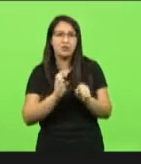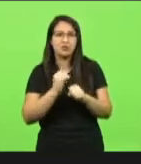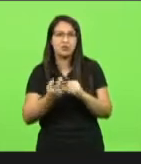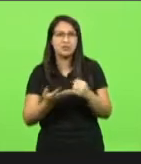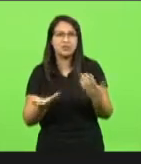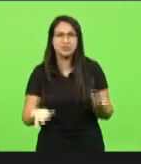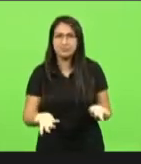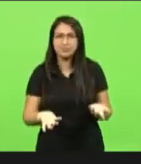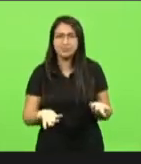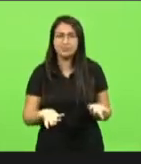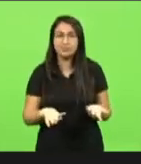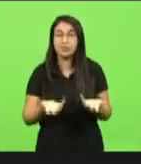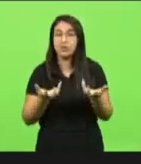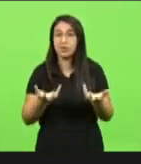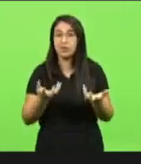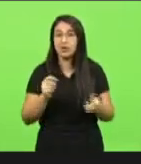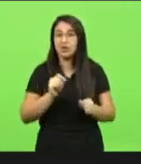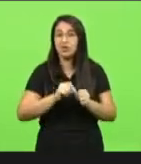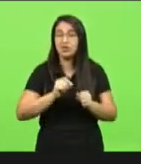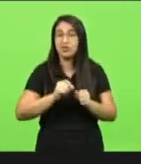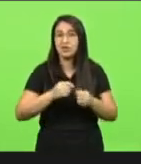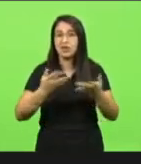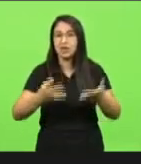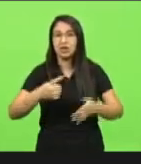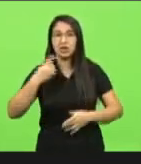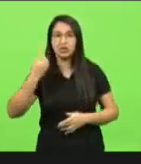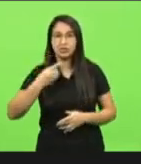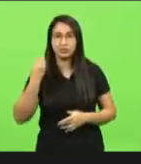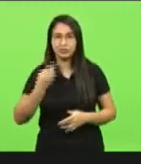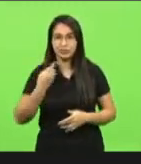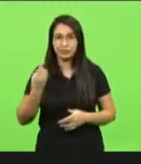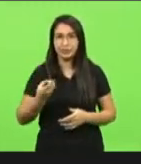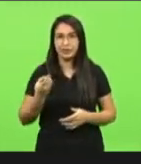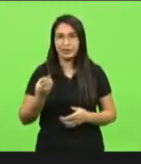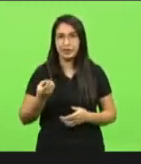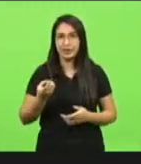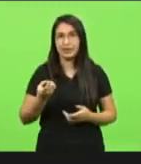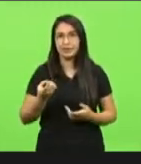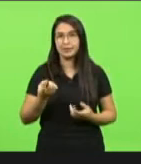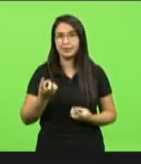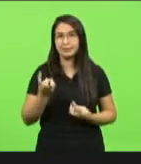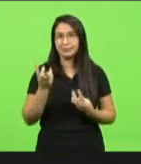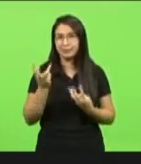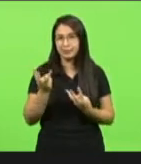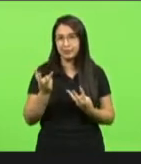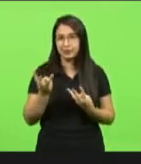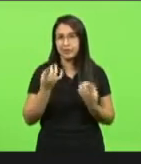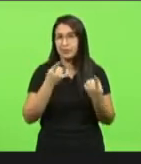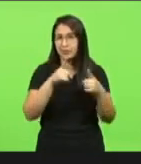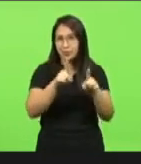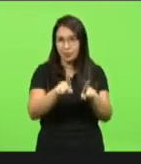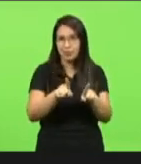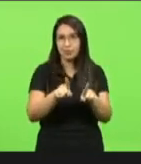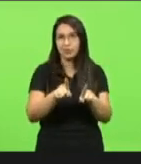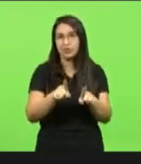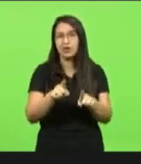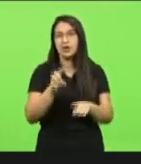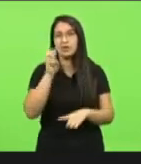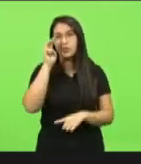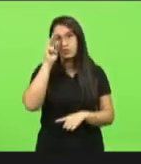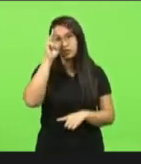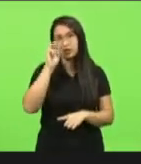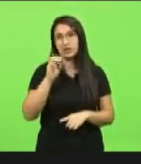aqui fazer às vezes ali do advogado do diabo acusando Moisés acusando Daniela ou